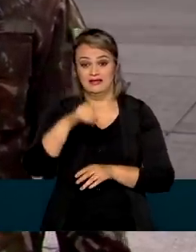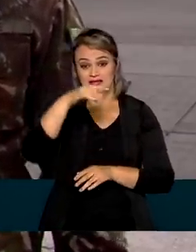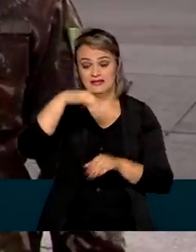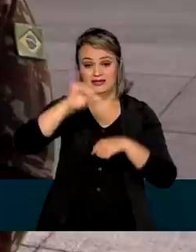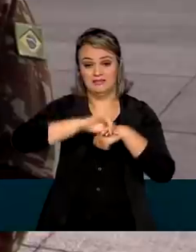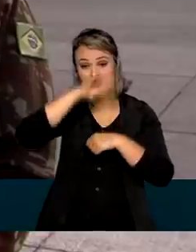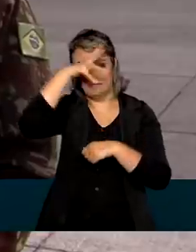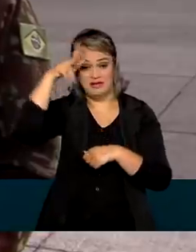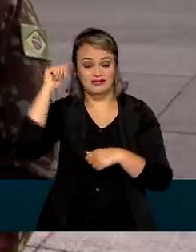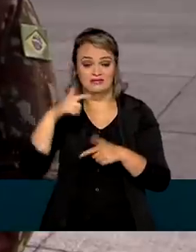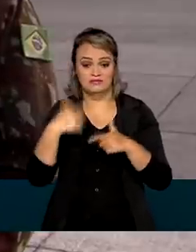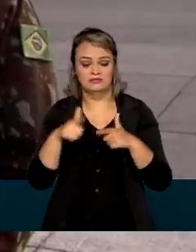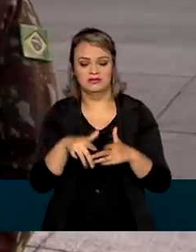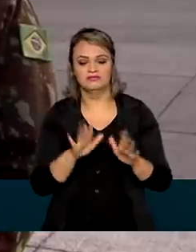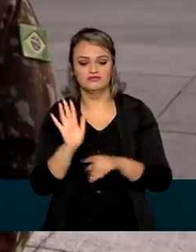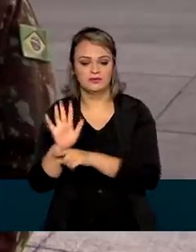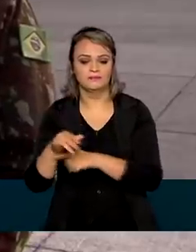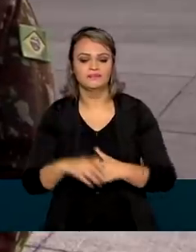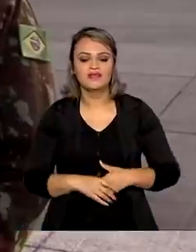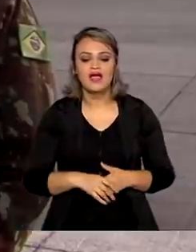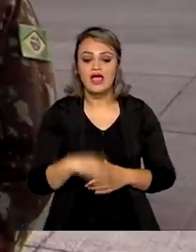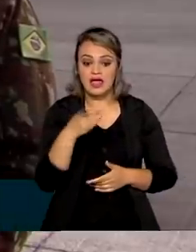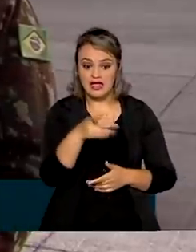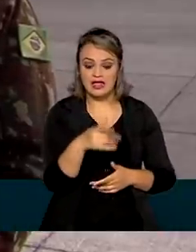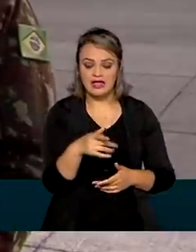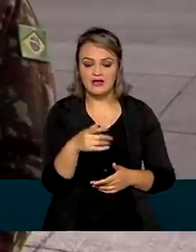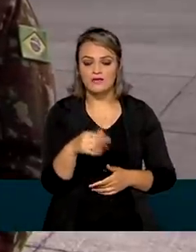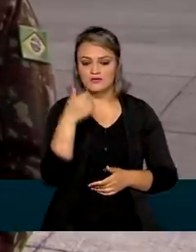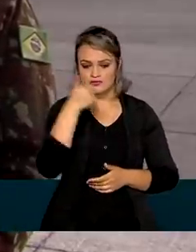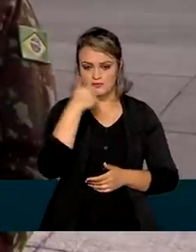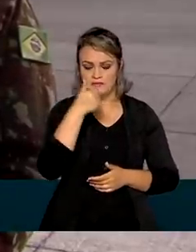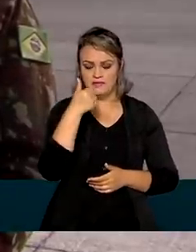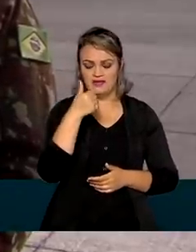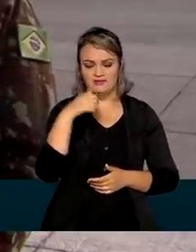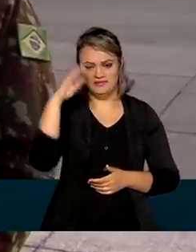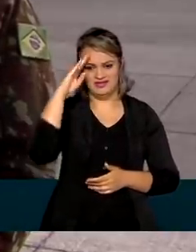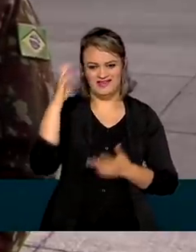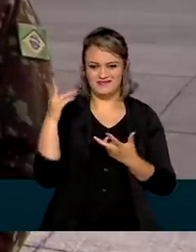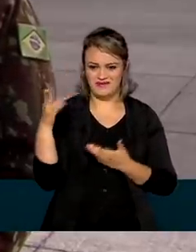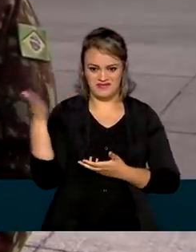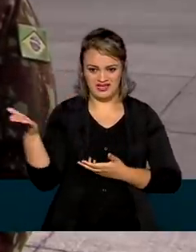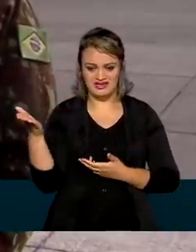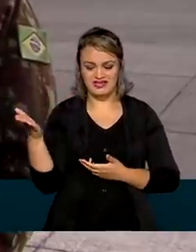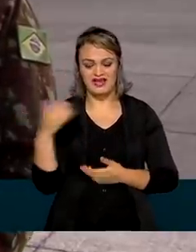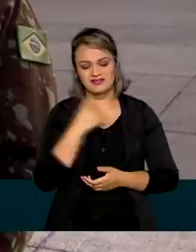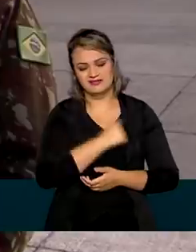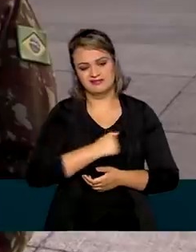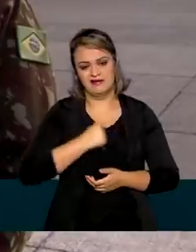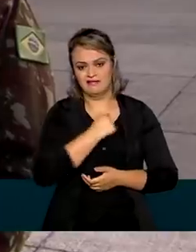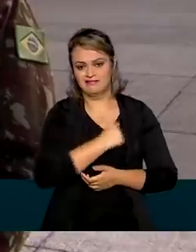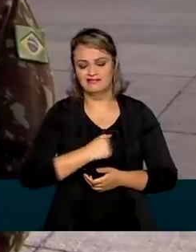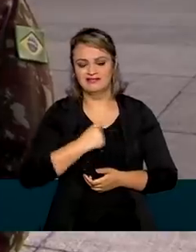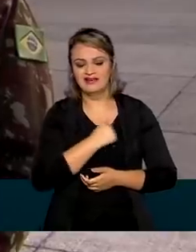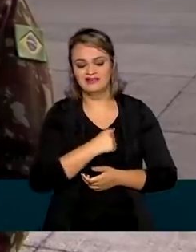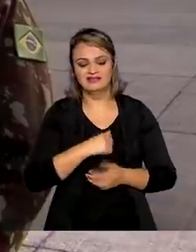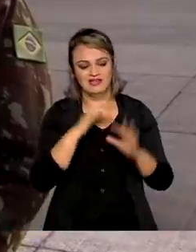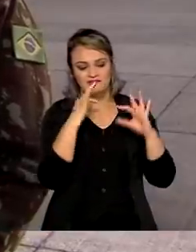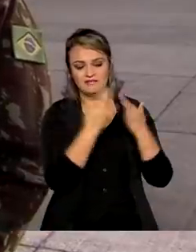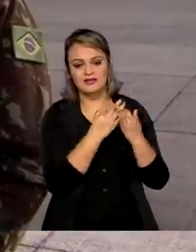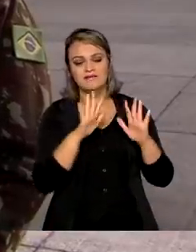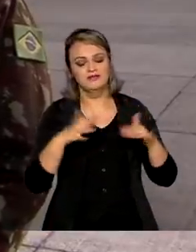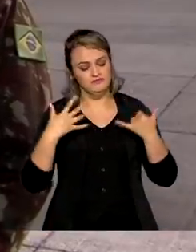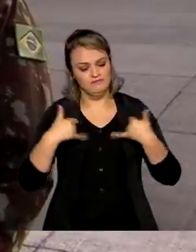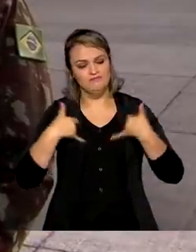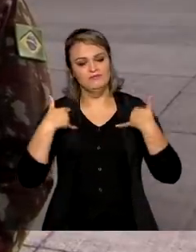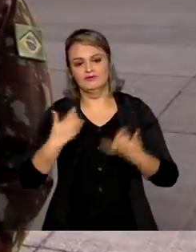acompanhou na mídia. Por ter sido também militar, primeiro-tenente igual a ele, a saudade foi grande, mas o orgulho